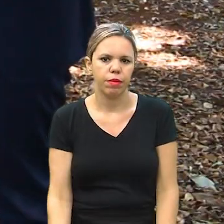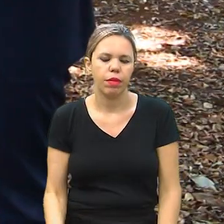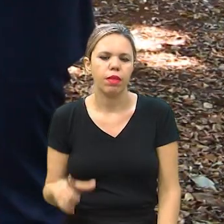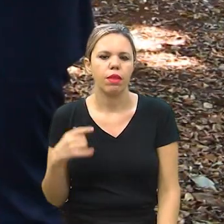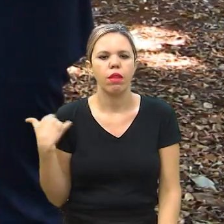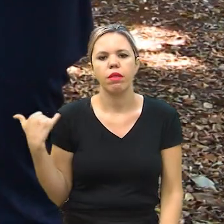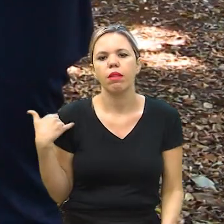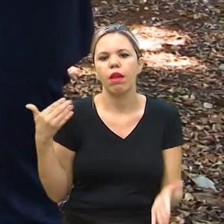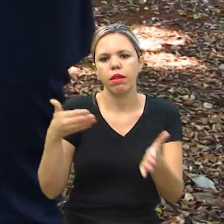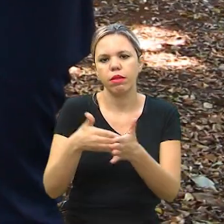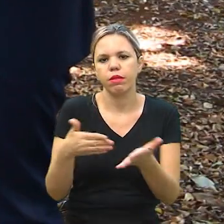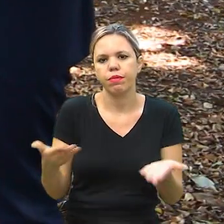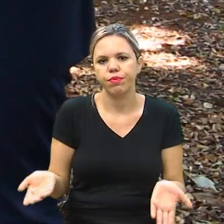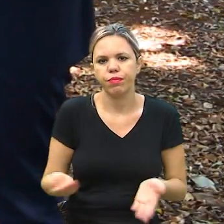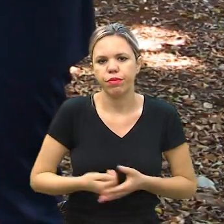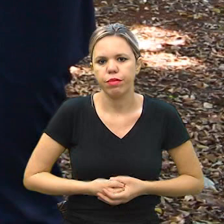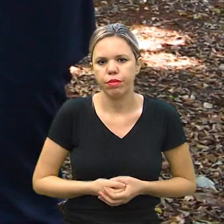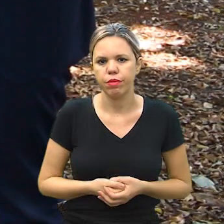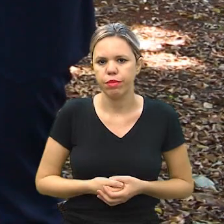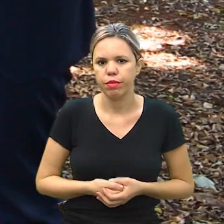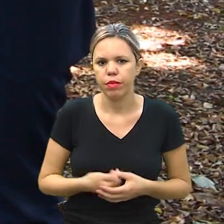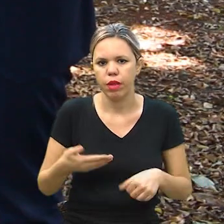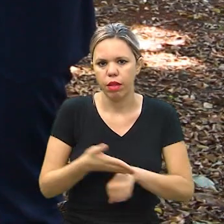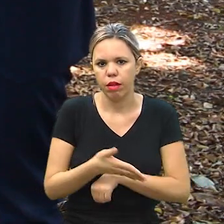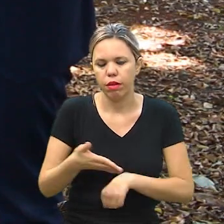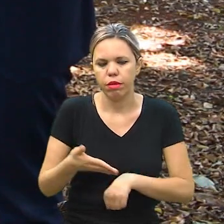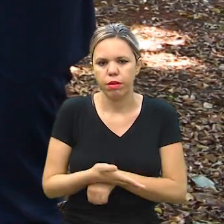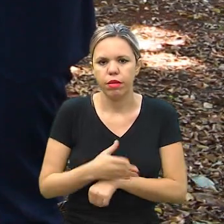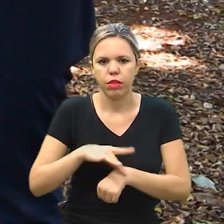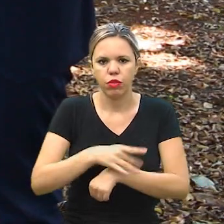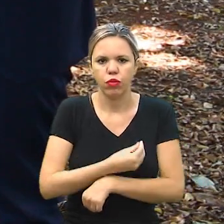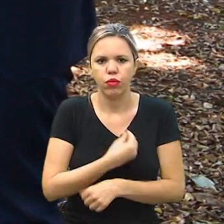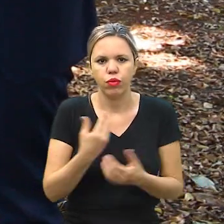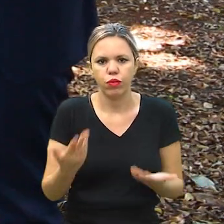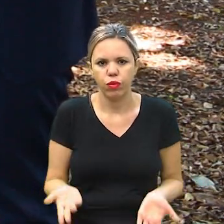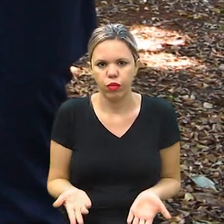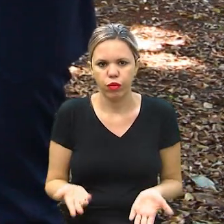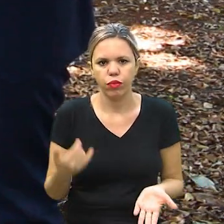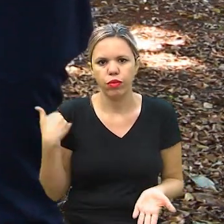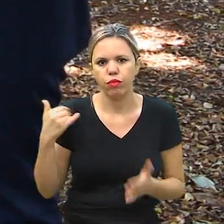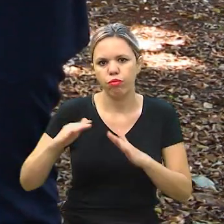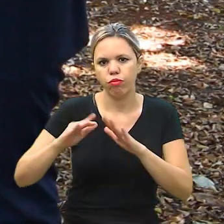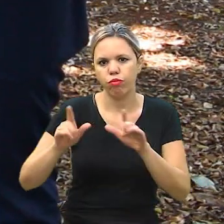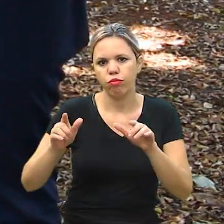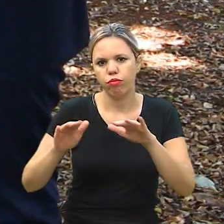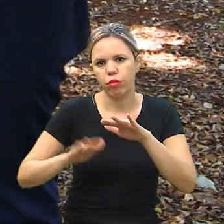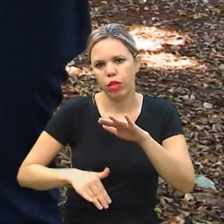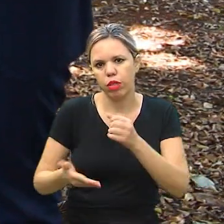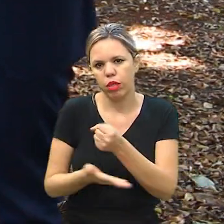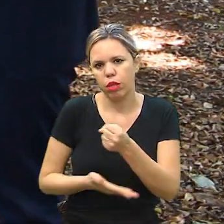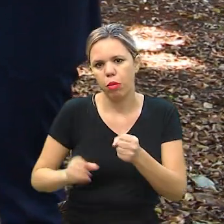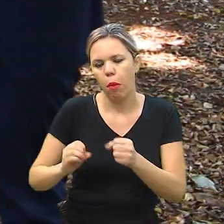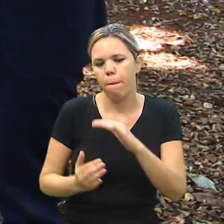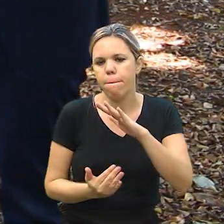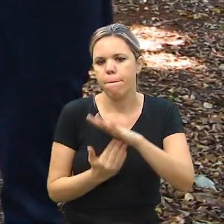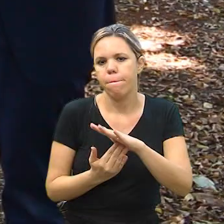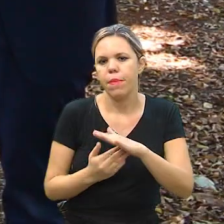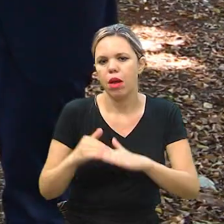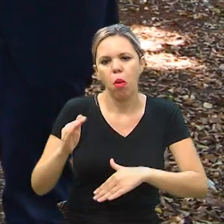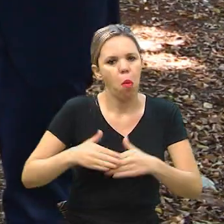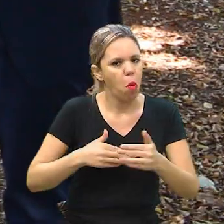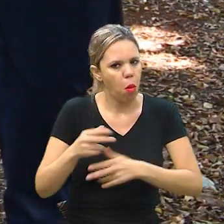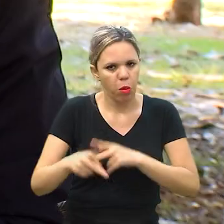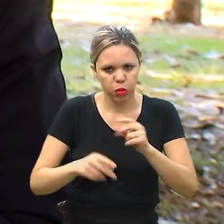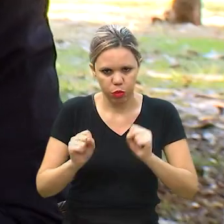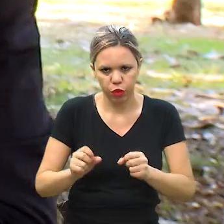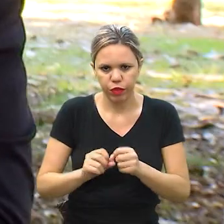idade limite para participar de um seguro de vida, uma idade mínima, uma idade máxima? Ou como a pessoa pode